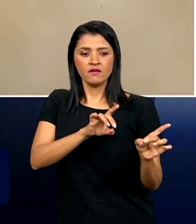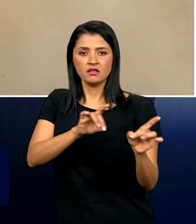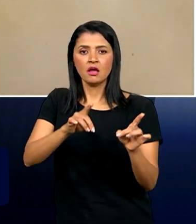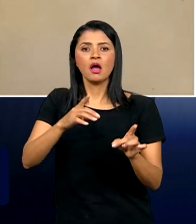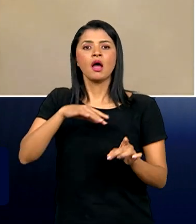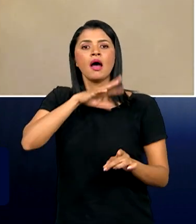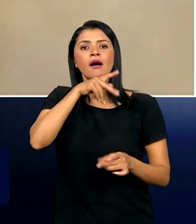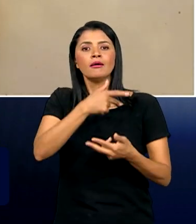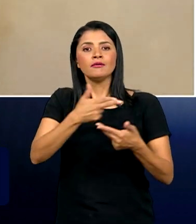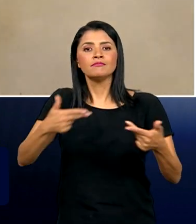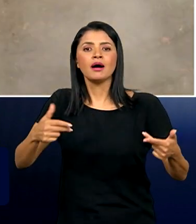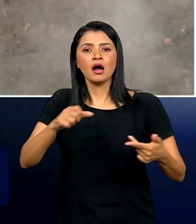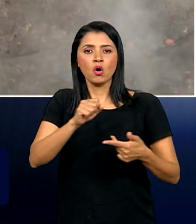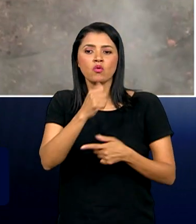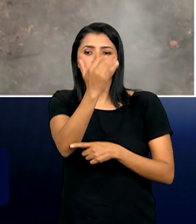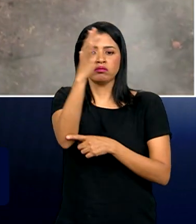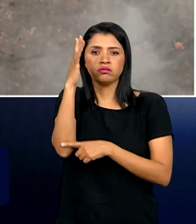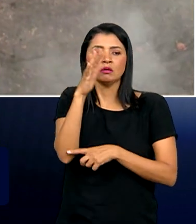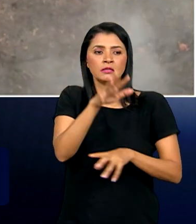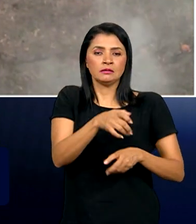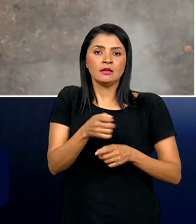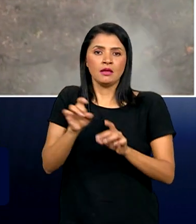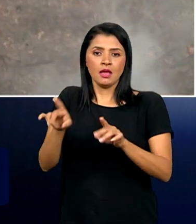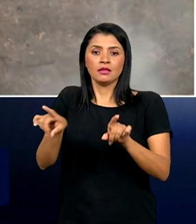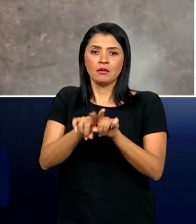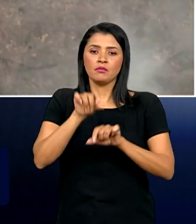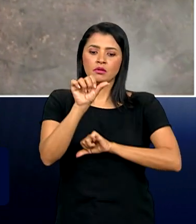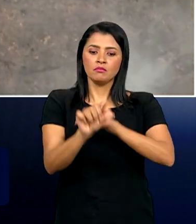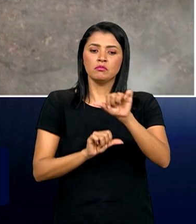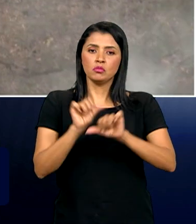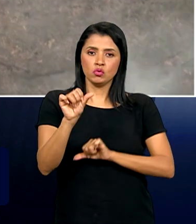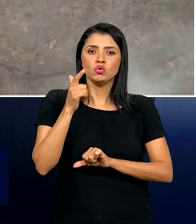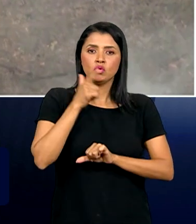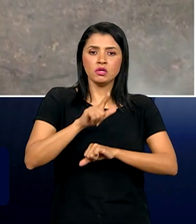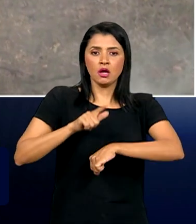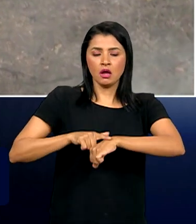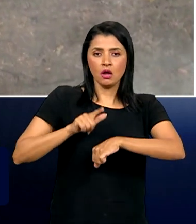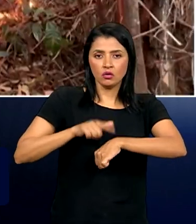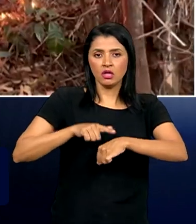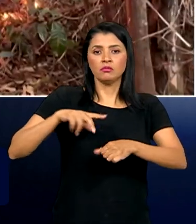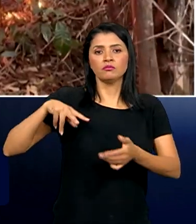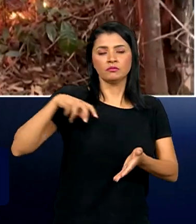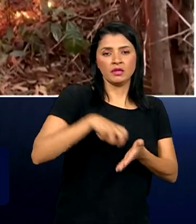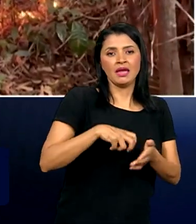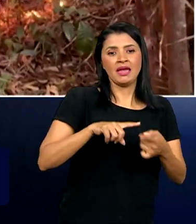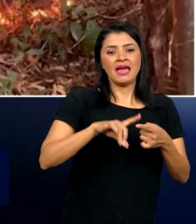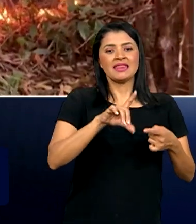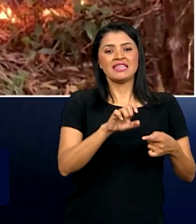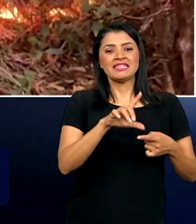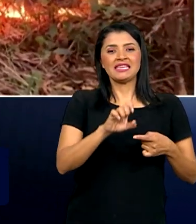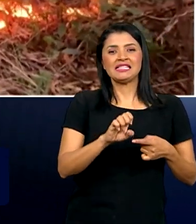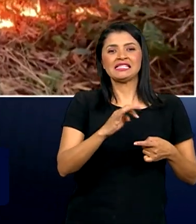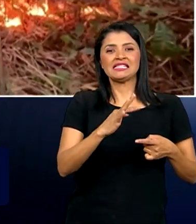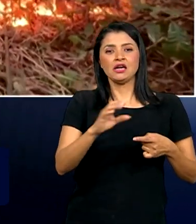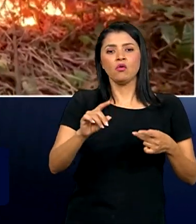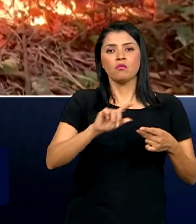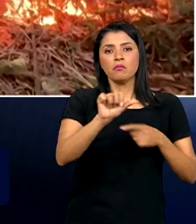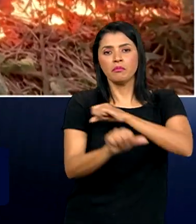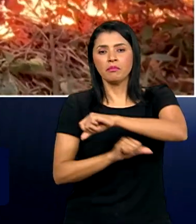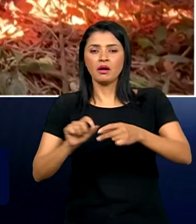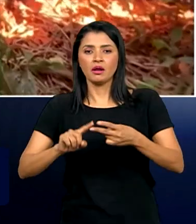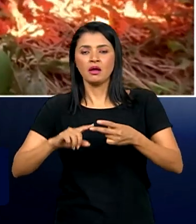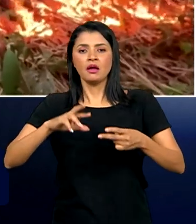de animais silvestres. Além disso, a lei muda o regime de detenção para reclusão. E a ordem aqui no Congresso é